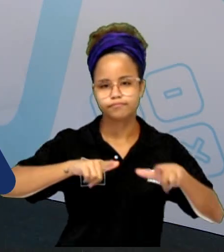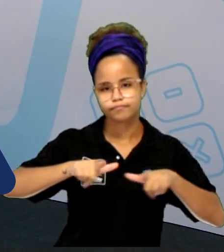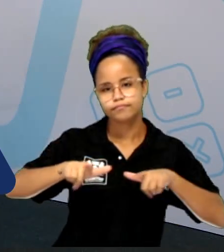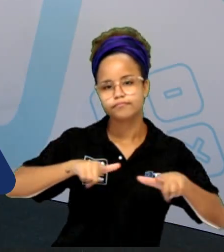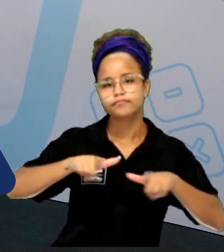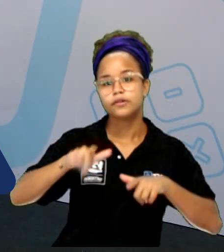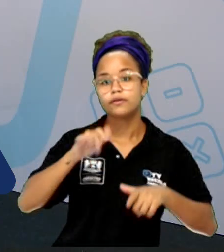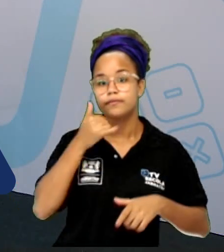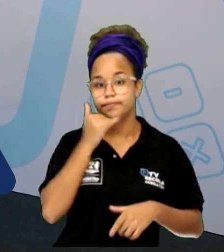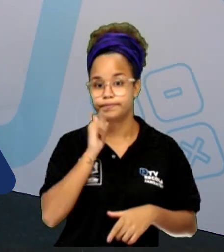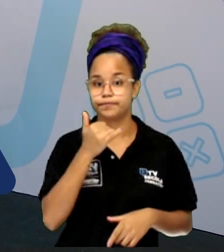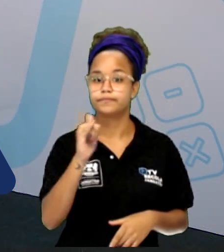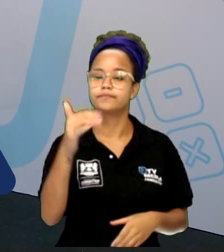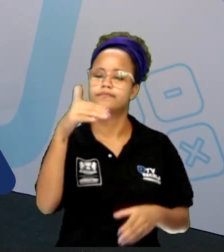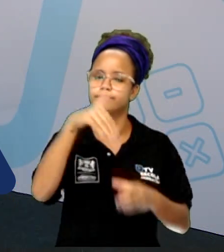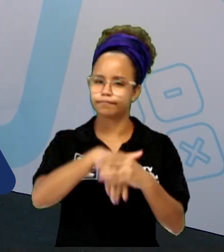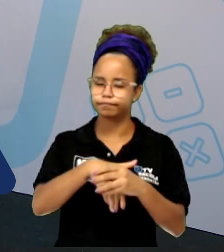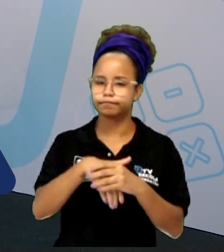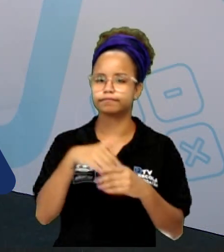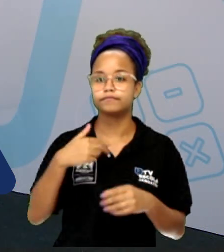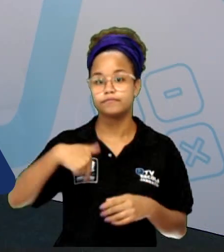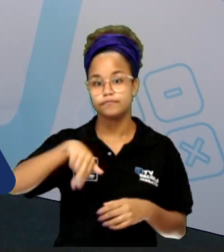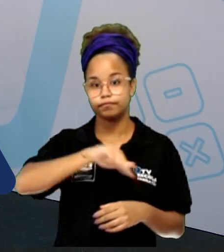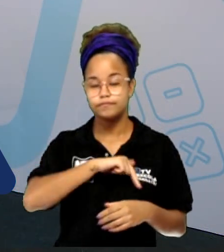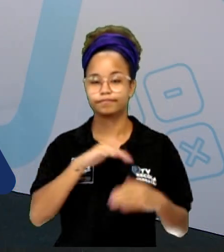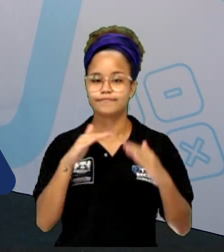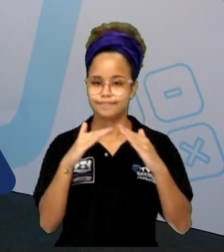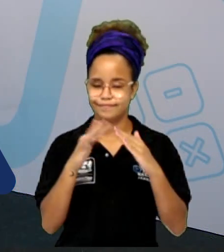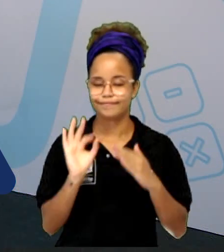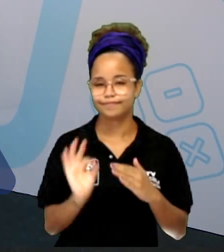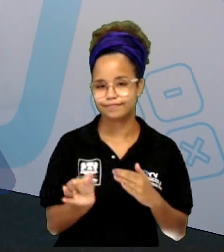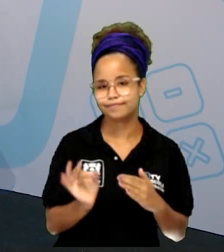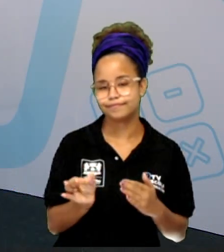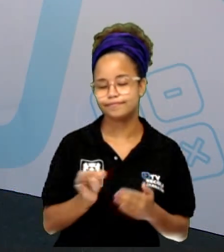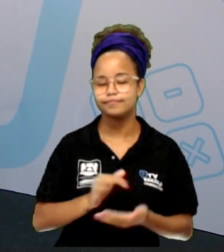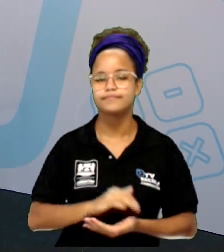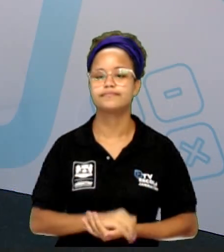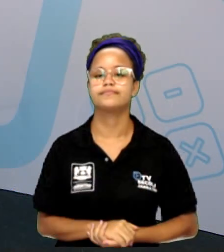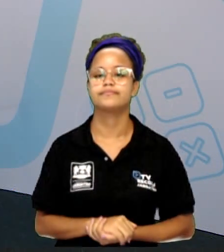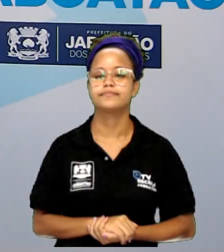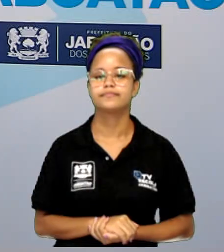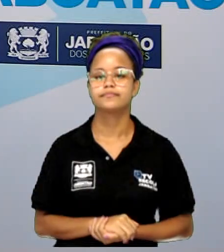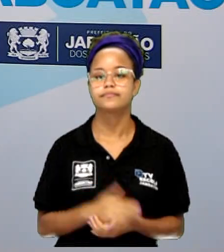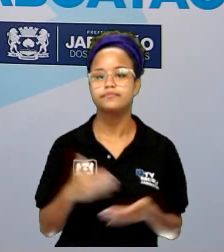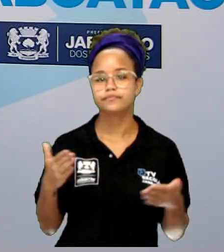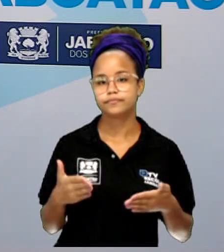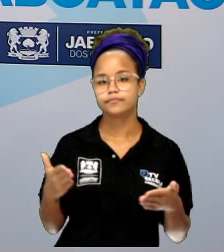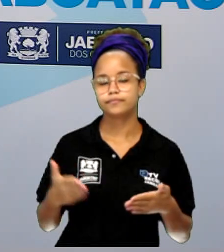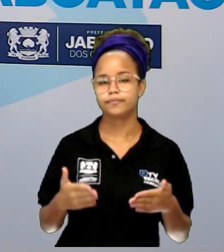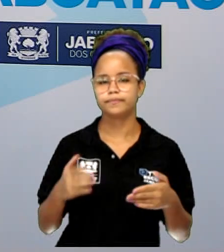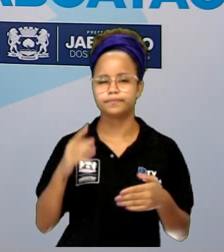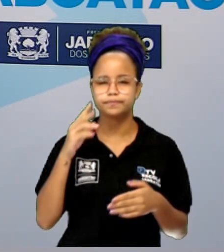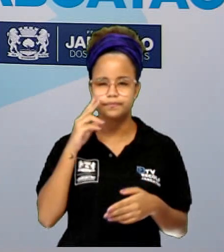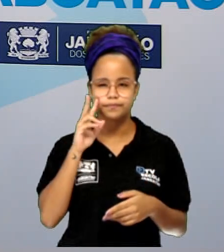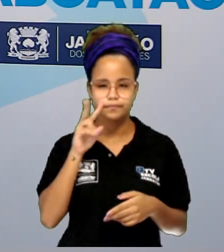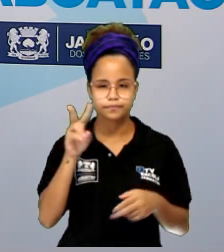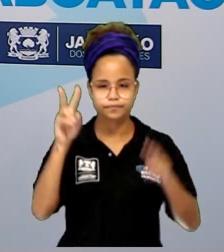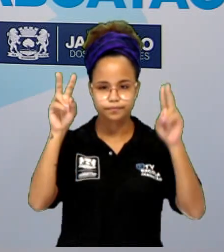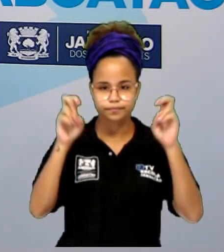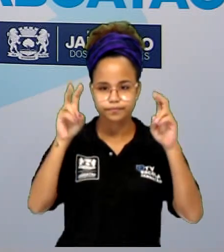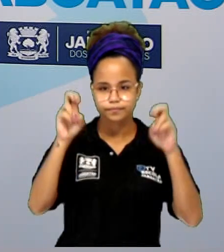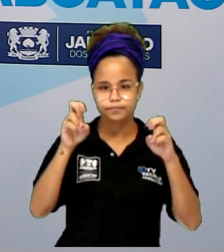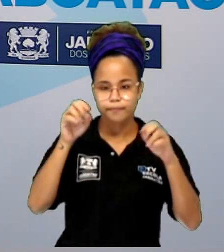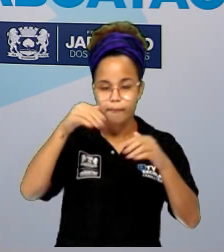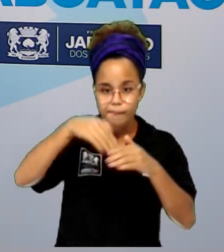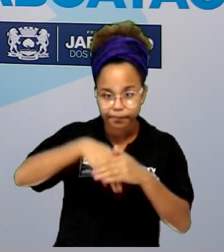eletricidade dentro da nossa casa, certo? Então a gente vai aqui trabalhar hoje com aterramento e